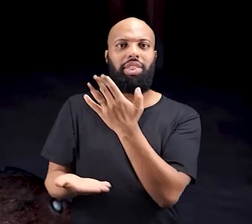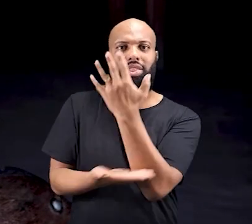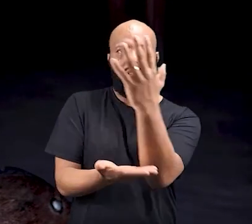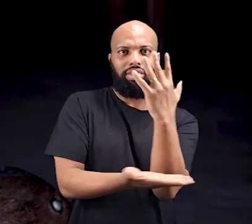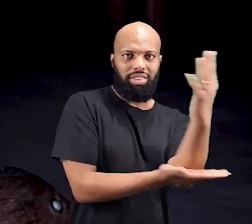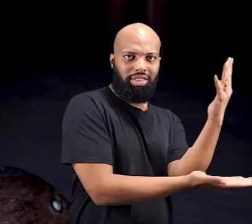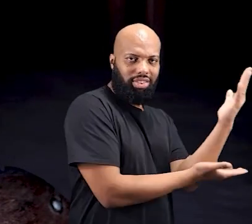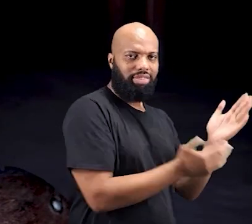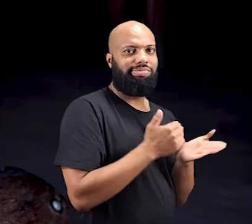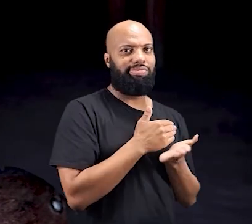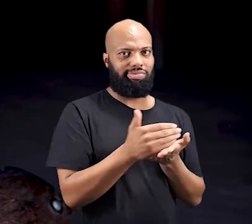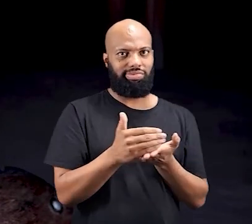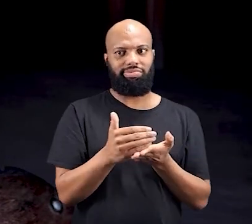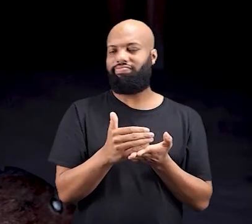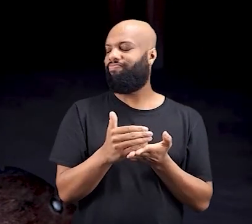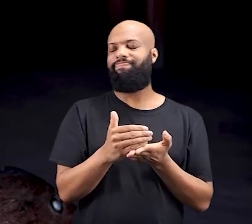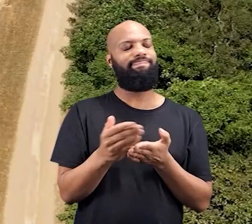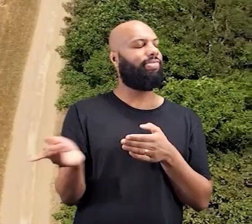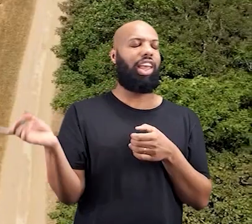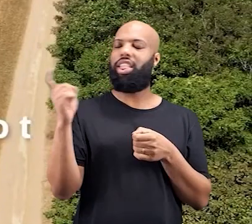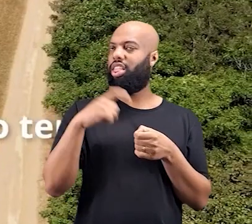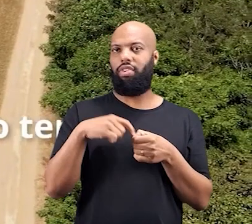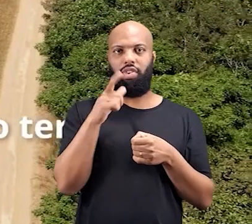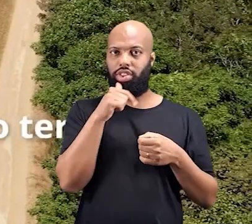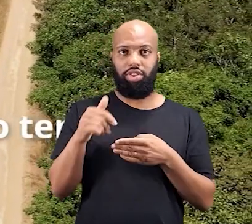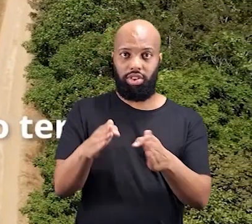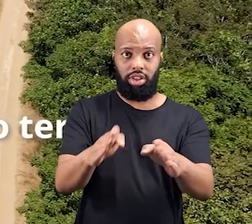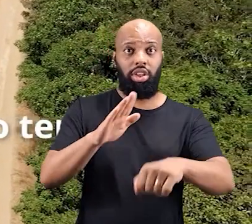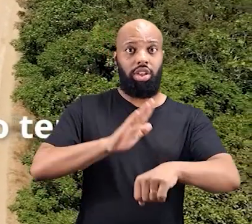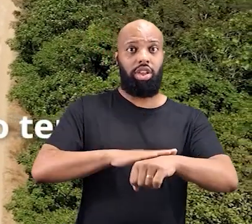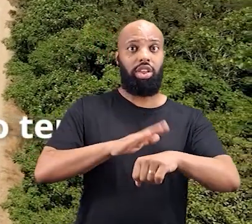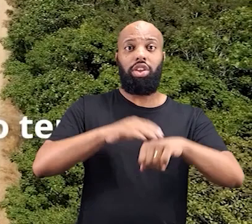um pouco assim. Em 2019, começou a secar.